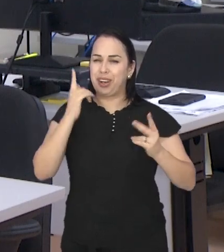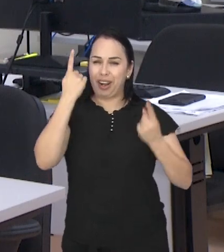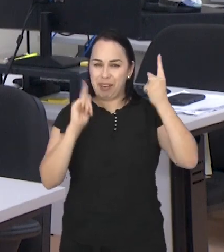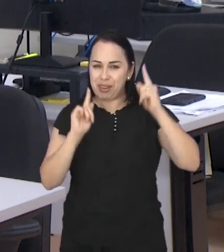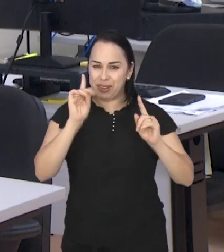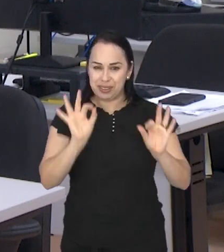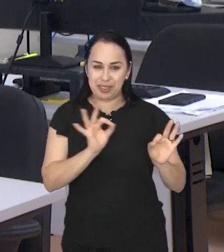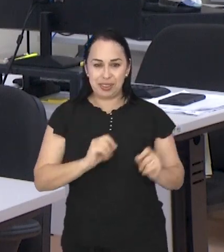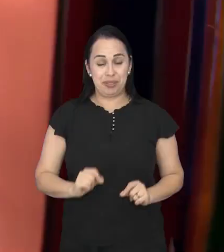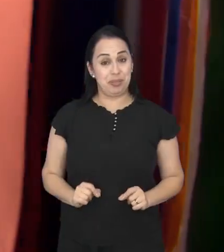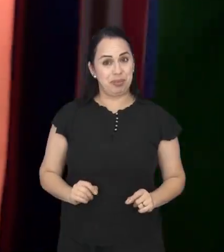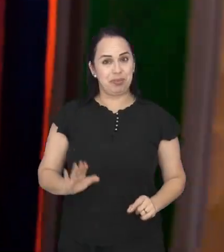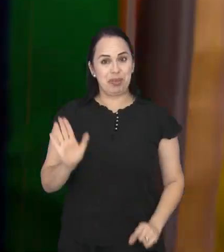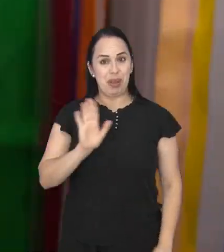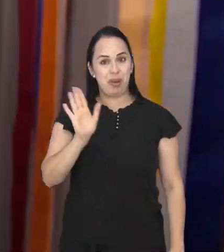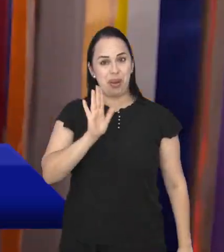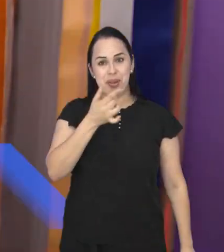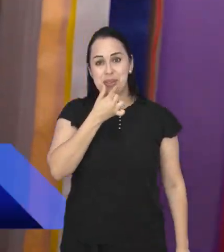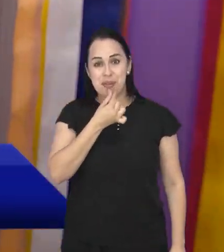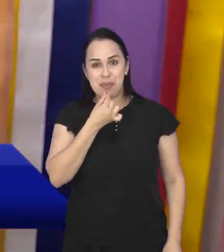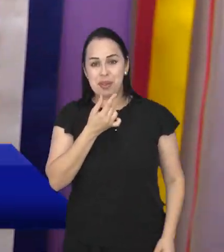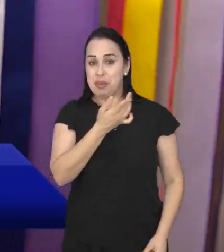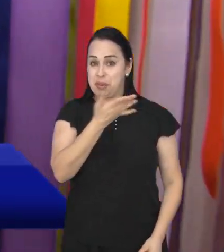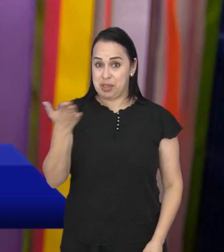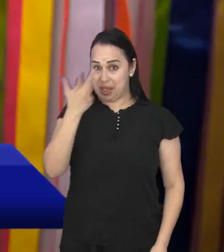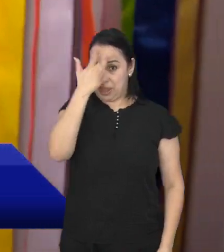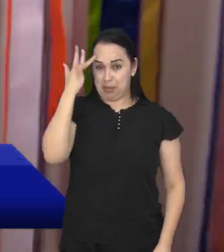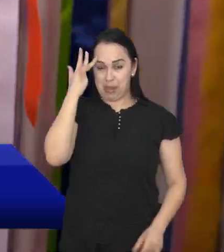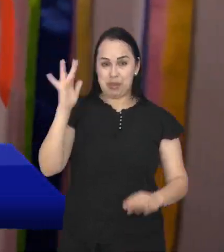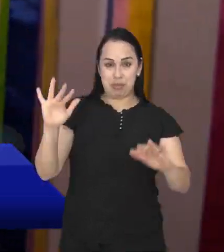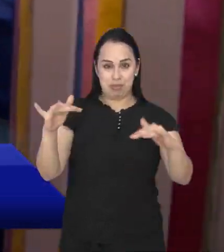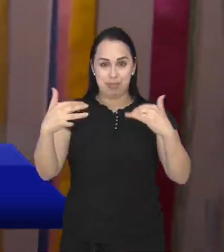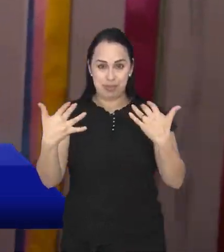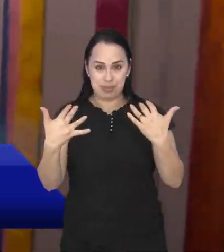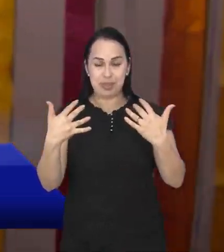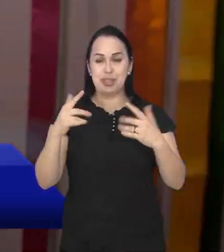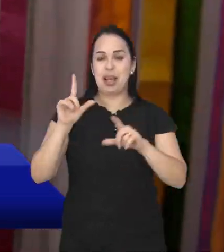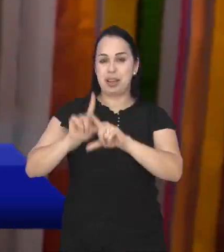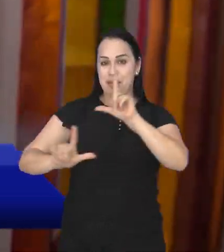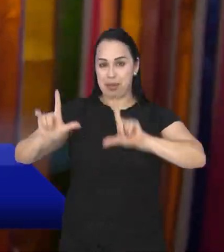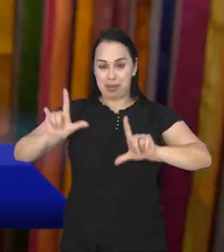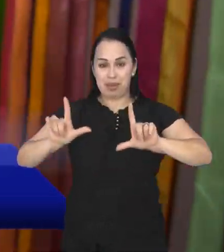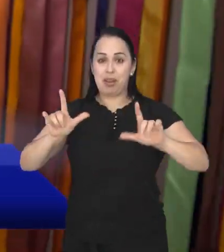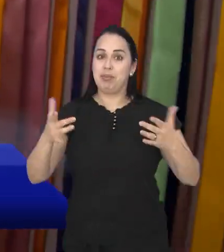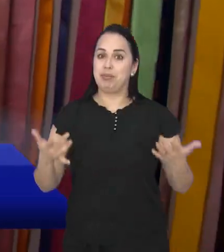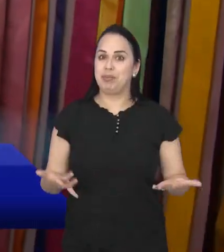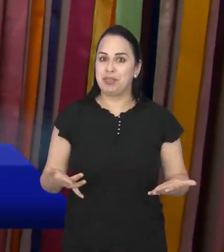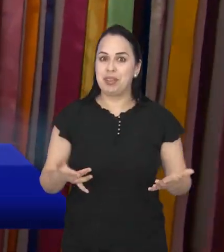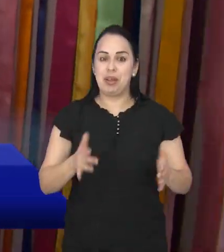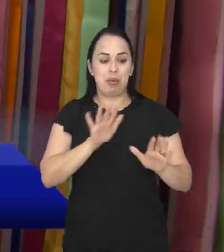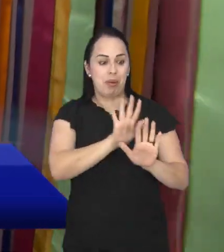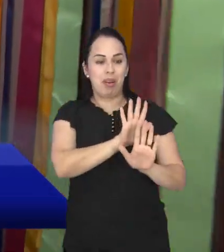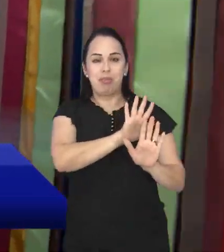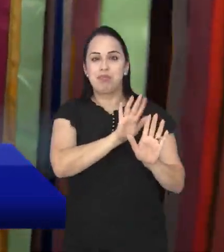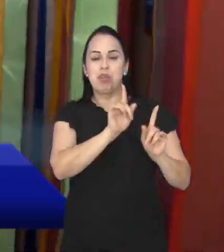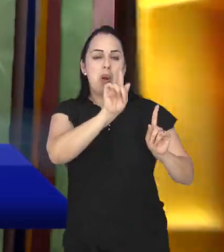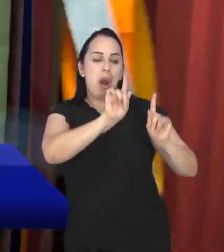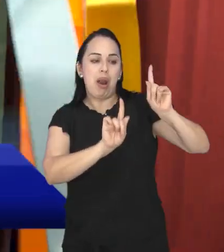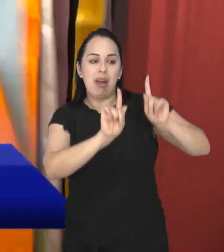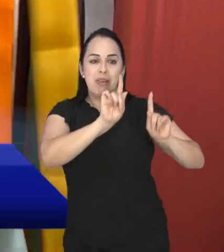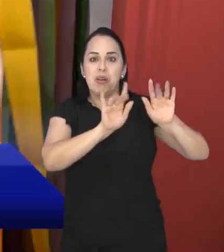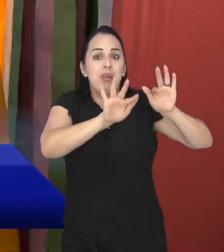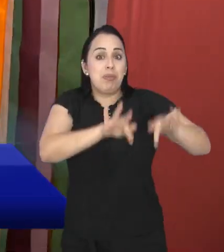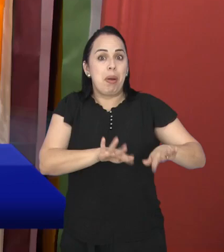Boa tarde para você. Oi, Samuel. Oi para você também que está assistindo a TV Câmara São José dos Campos. E olha, gente, o carnaval já